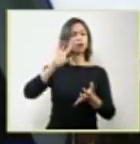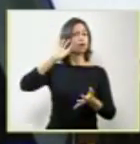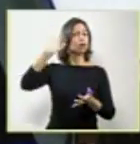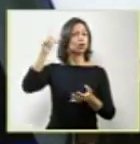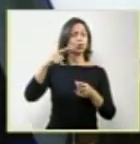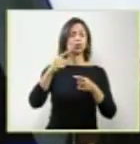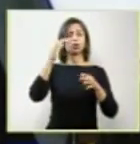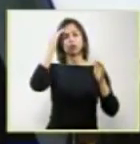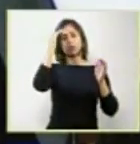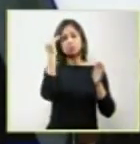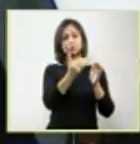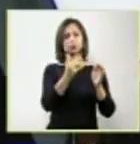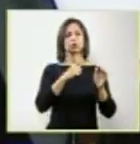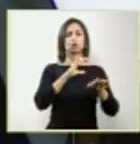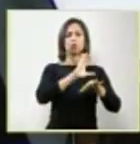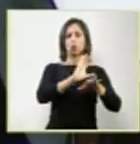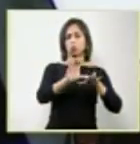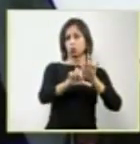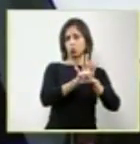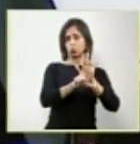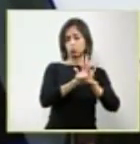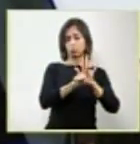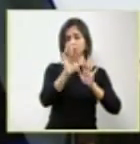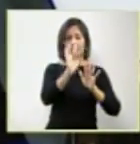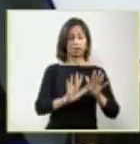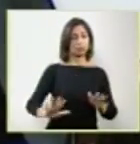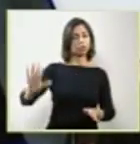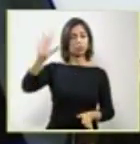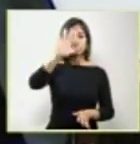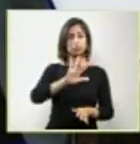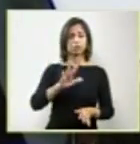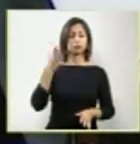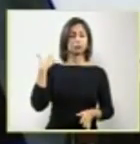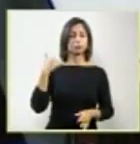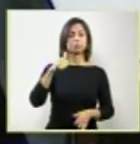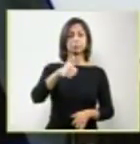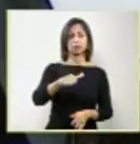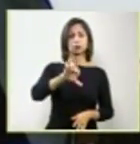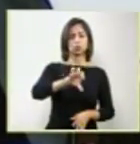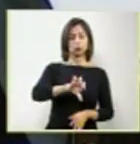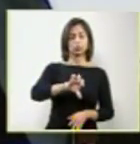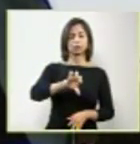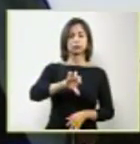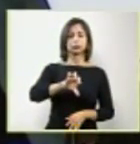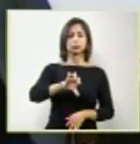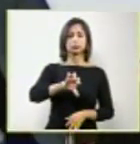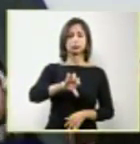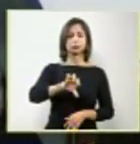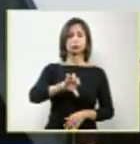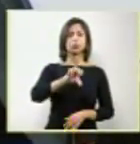Constituição Federal, a Constituição Federal de 1988.